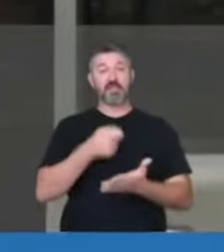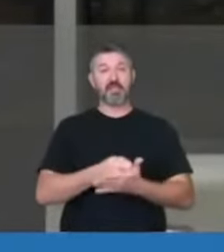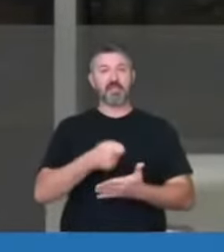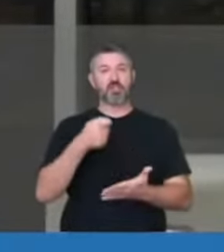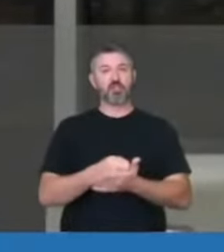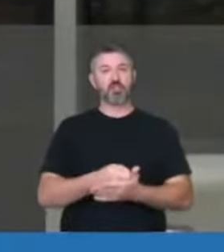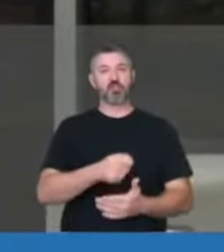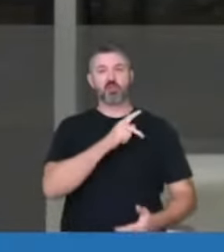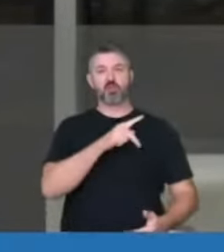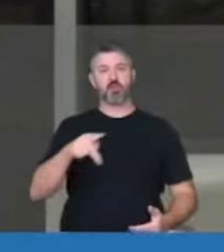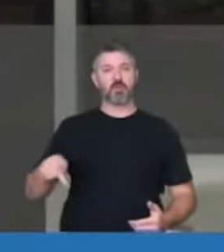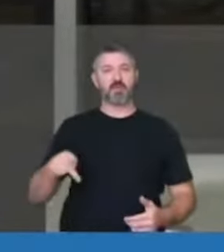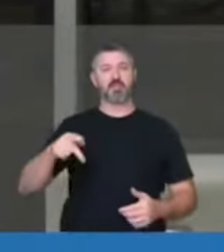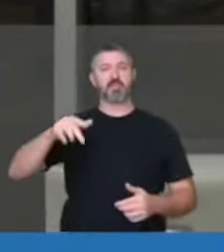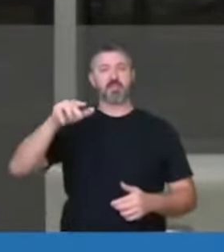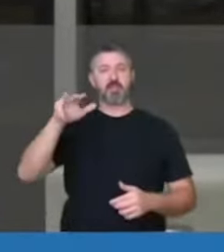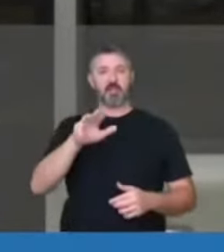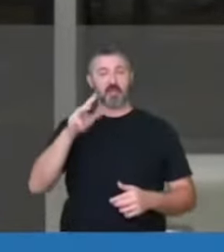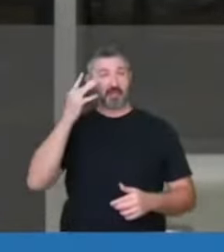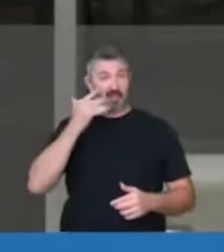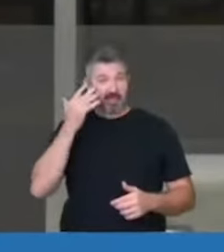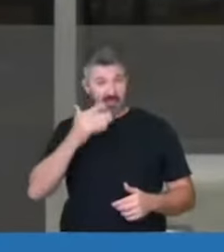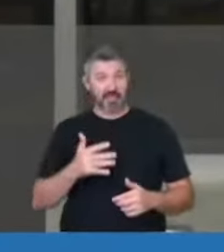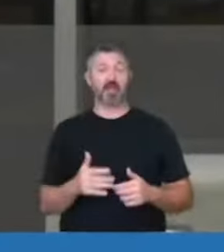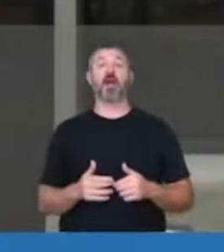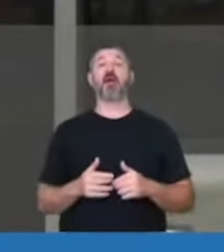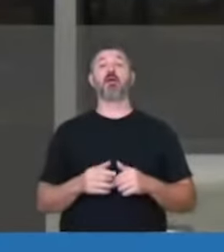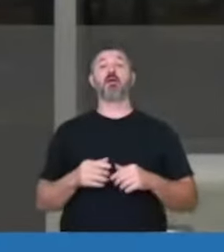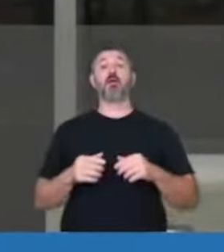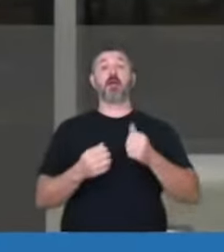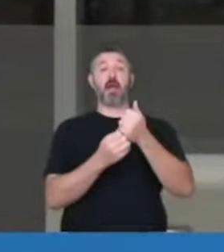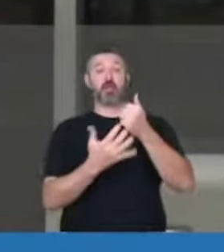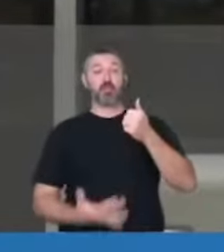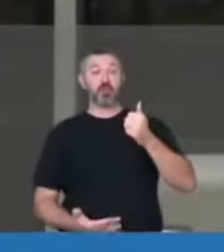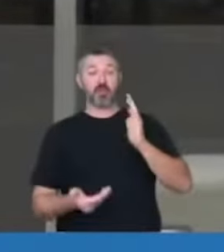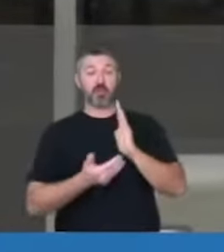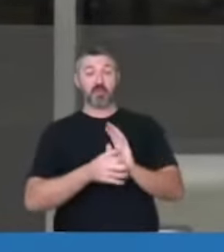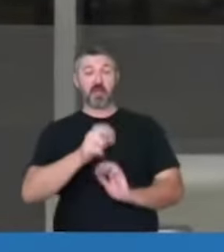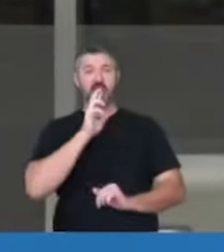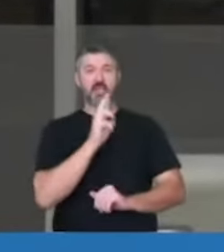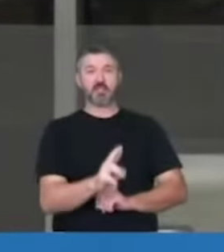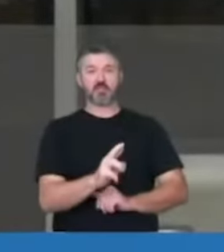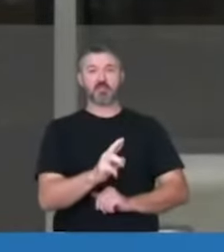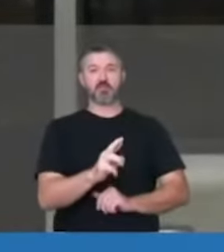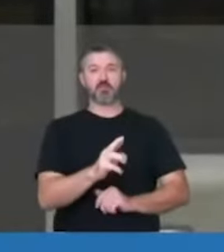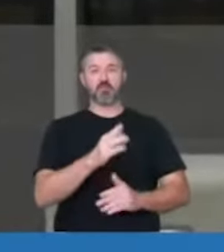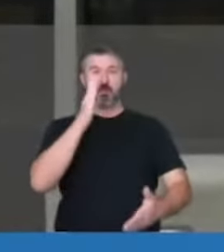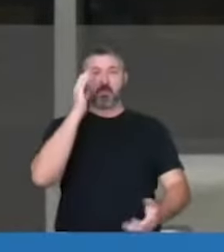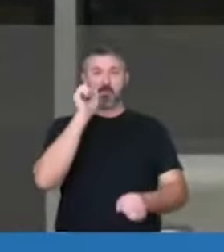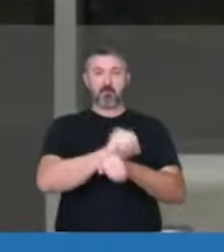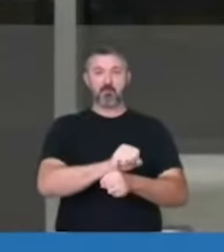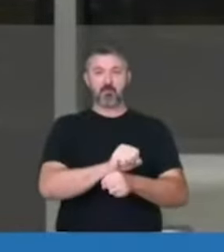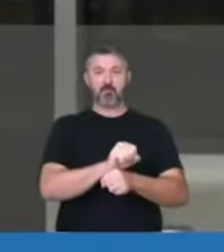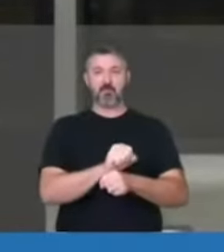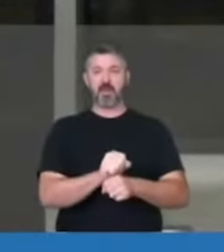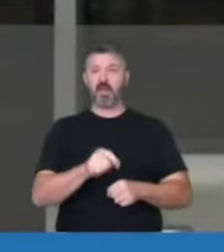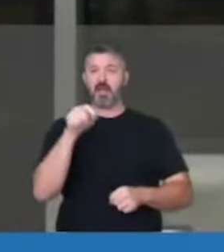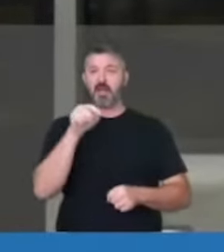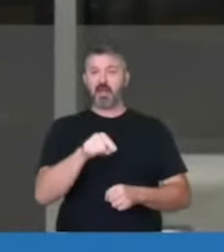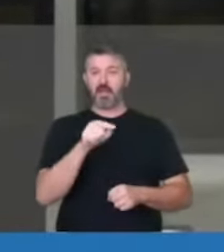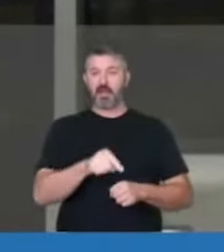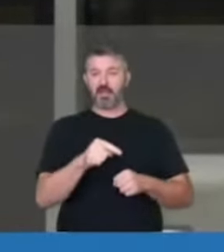presidente Arthur, que esta mesa, dê uma resposta e barre esta que é uma